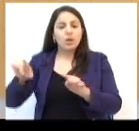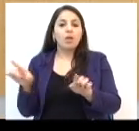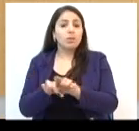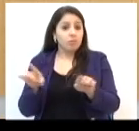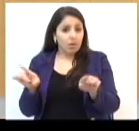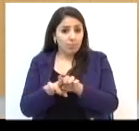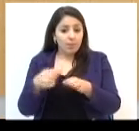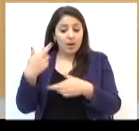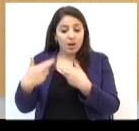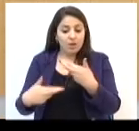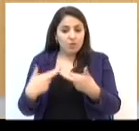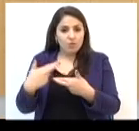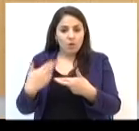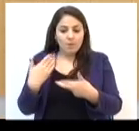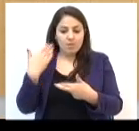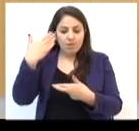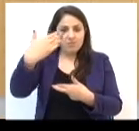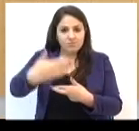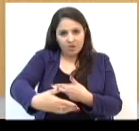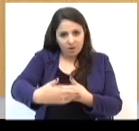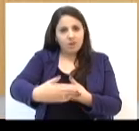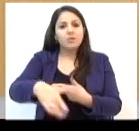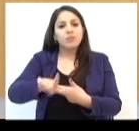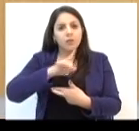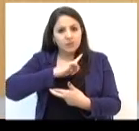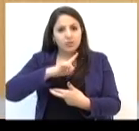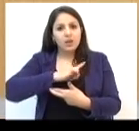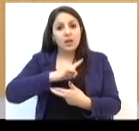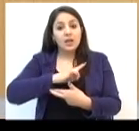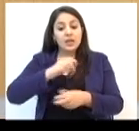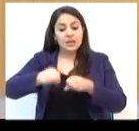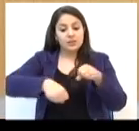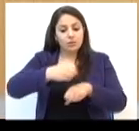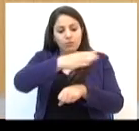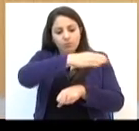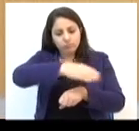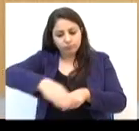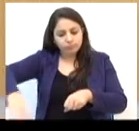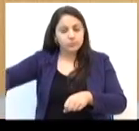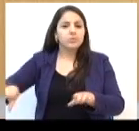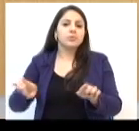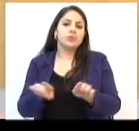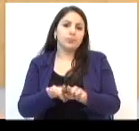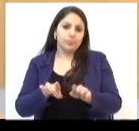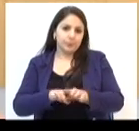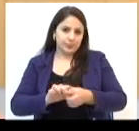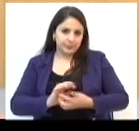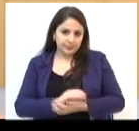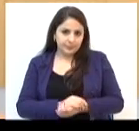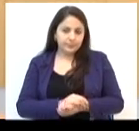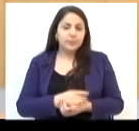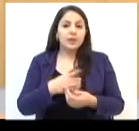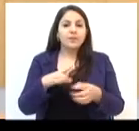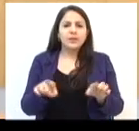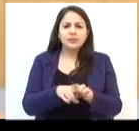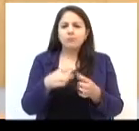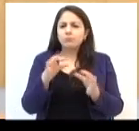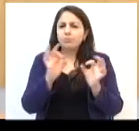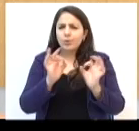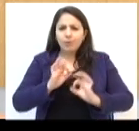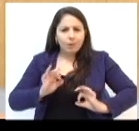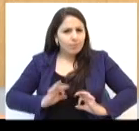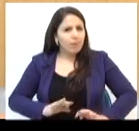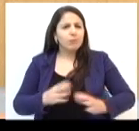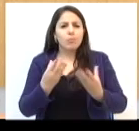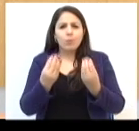obras nos canteiros em frente a esta construção e a extensão da ciclovia. É intensa a